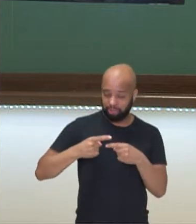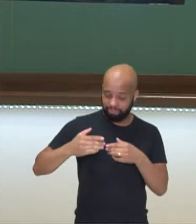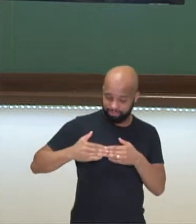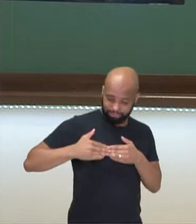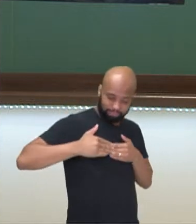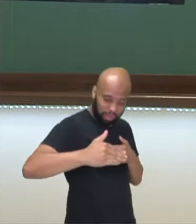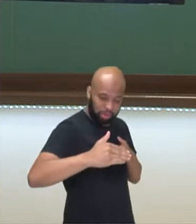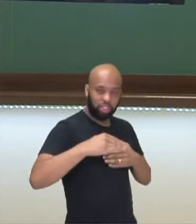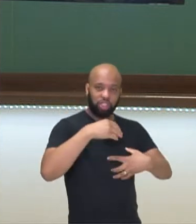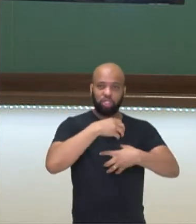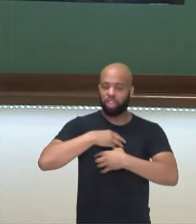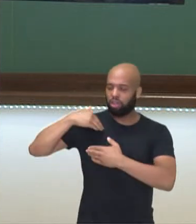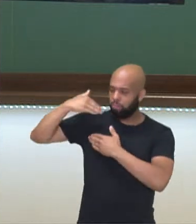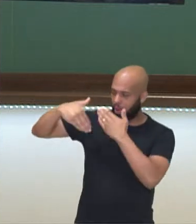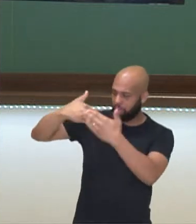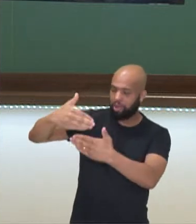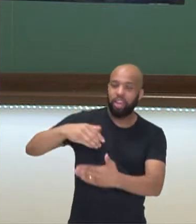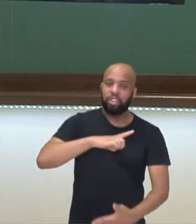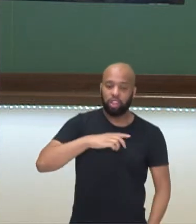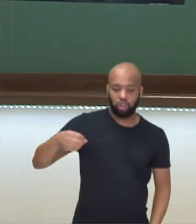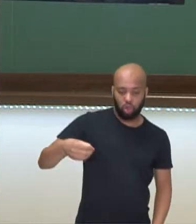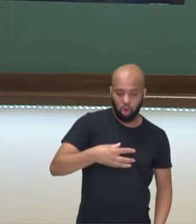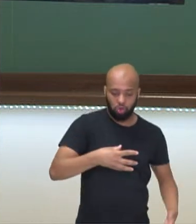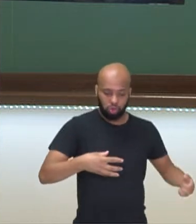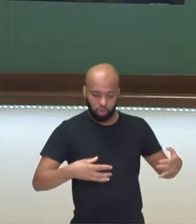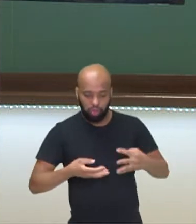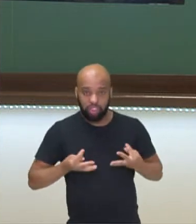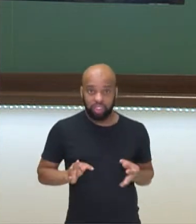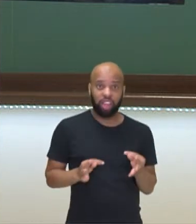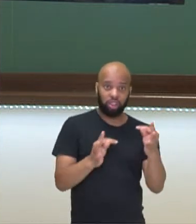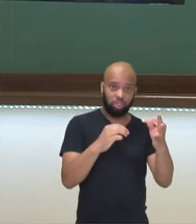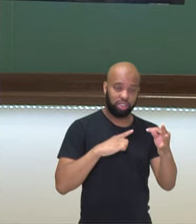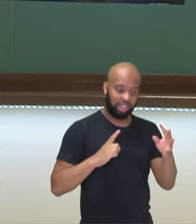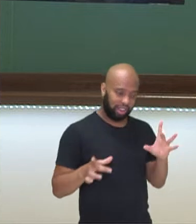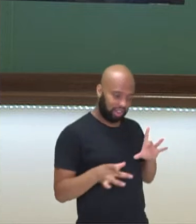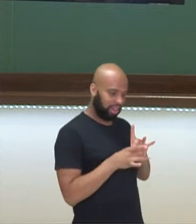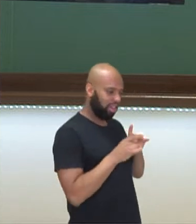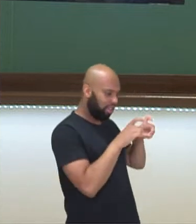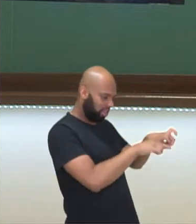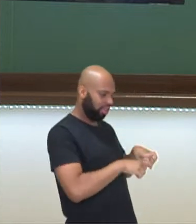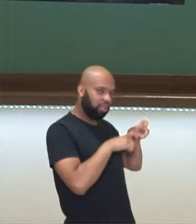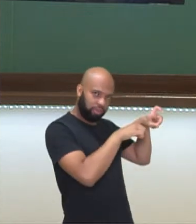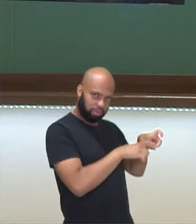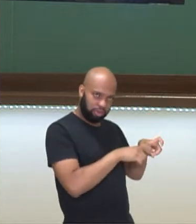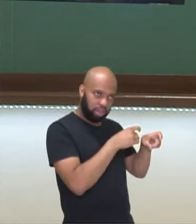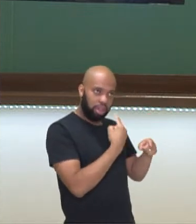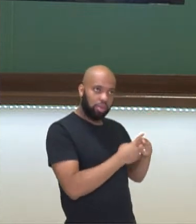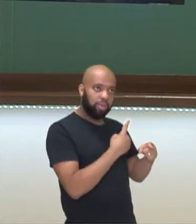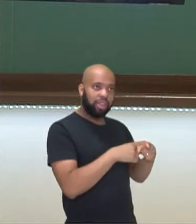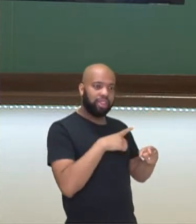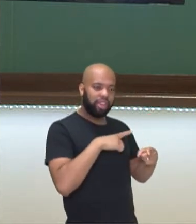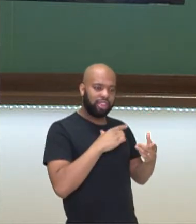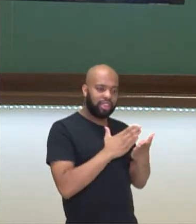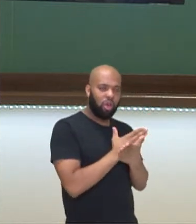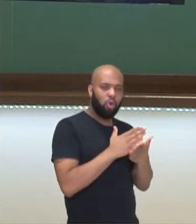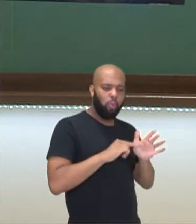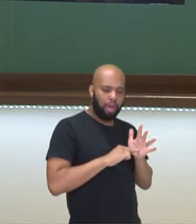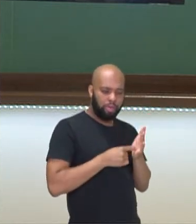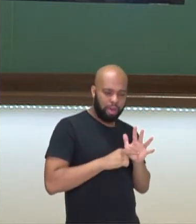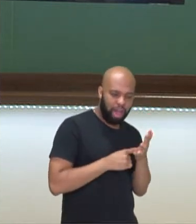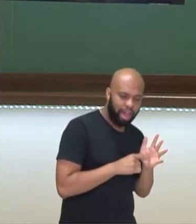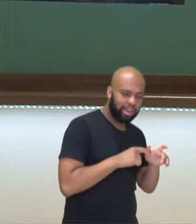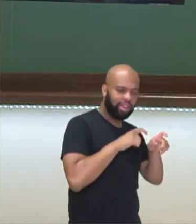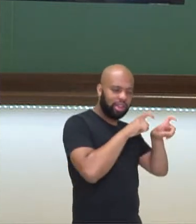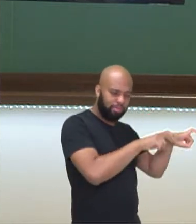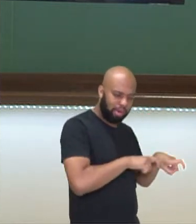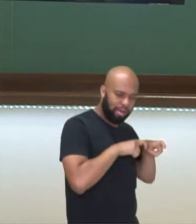desse processo de modernização da agricultura, onde uma grande parcela de implementos ou de máquinas agrícolas